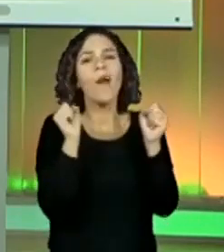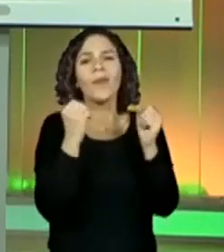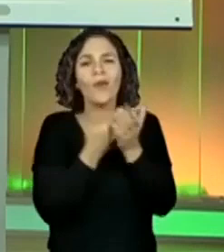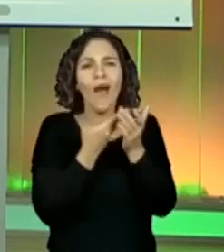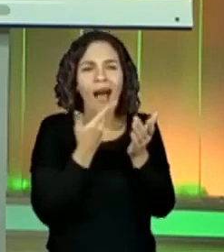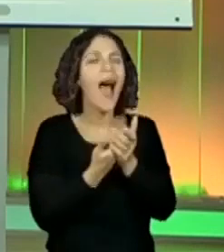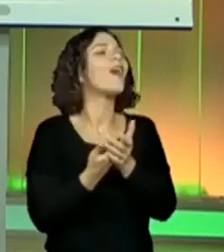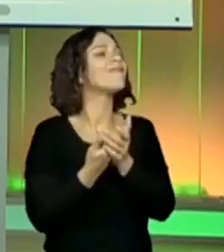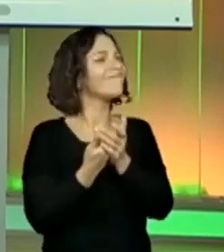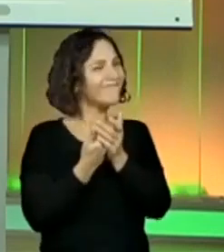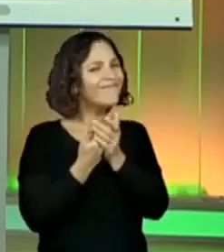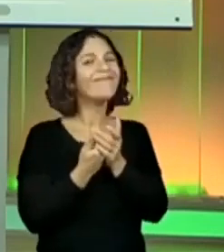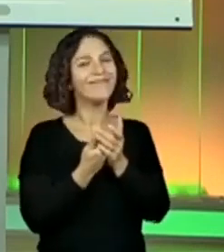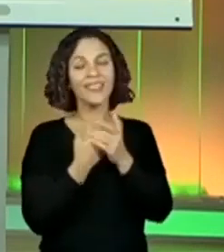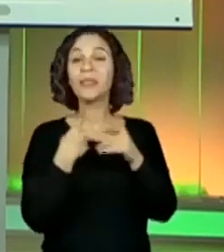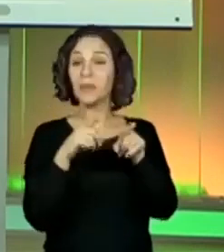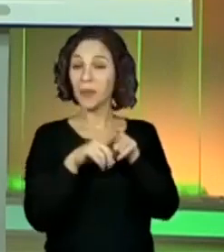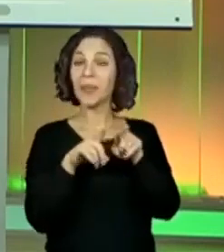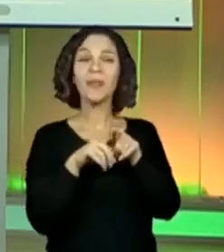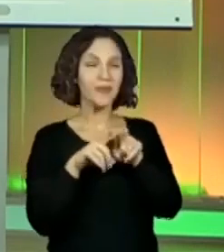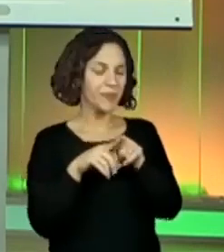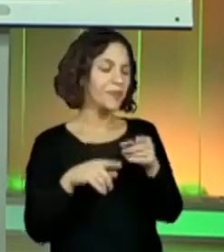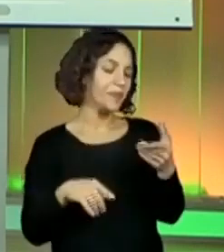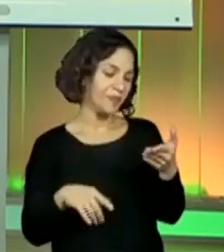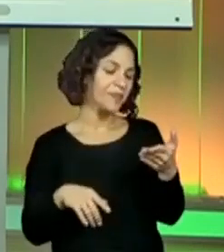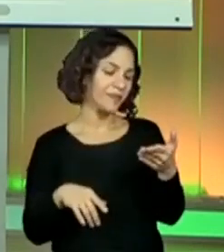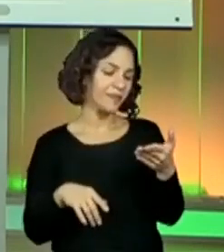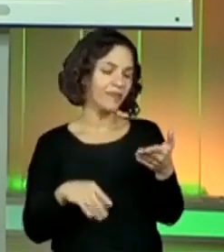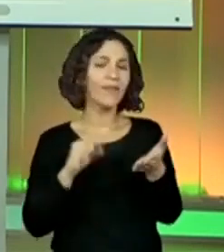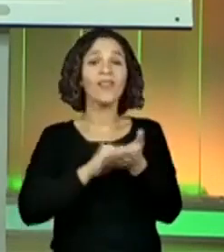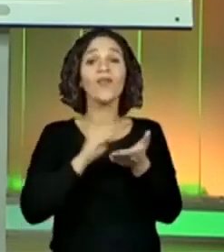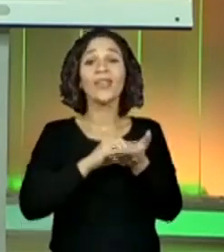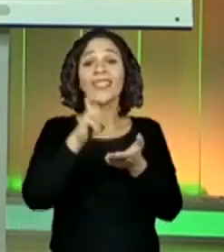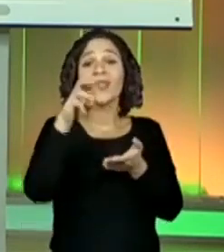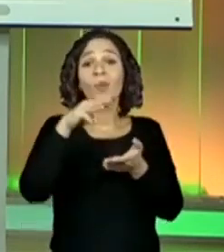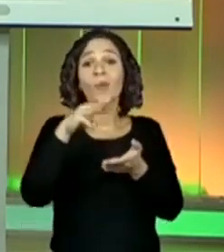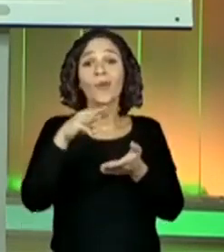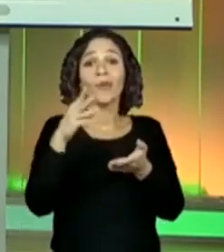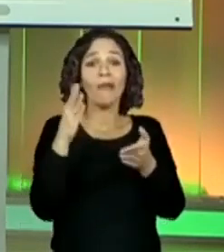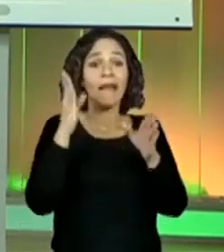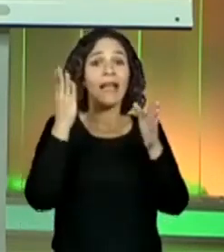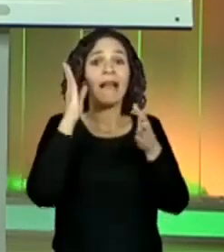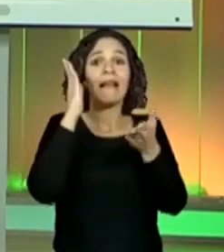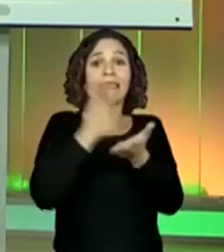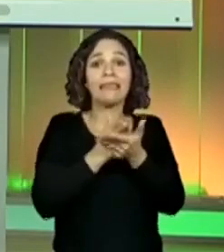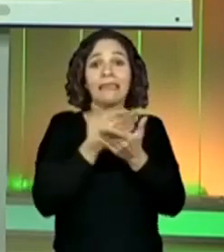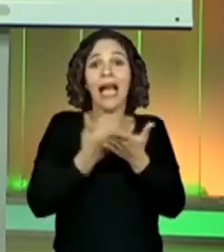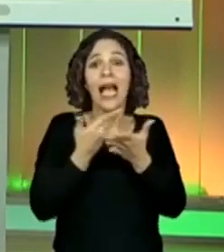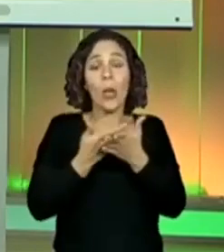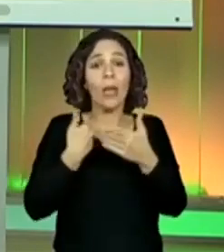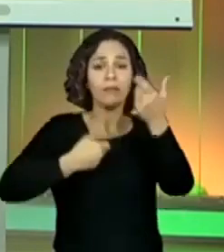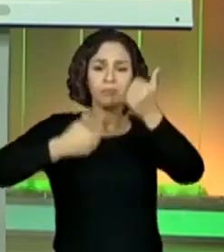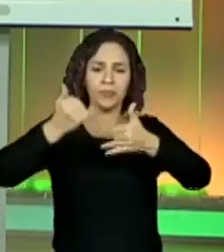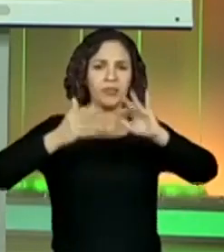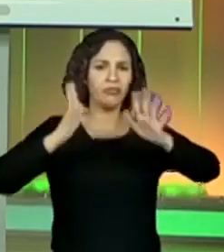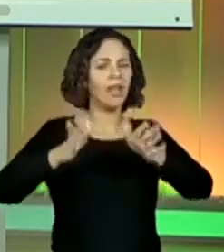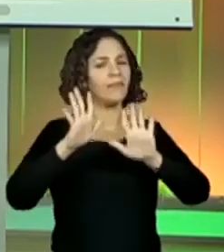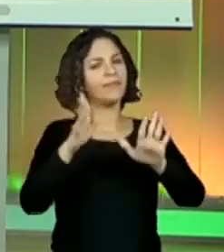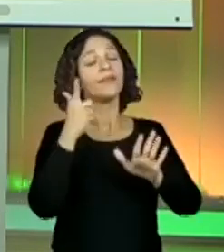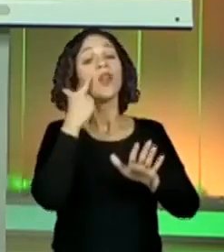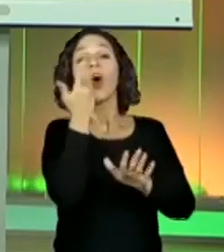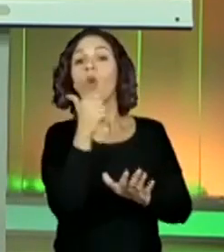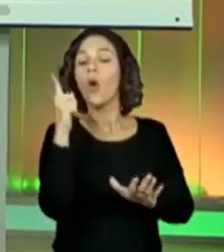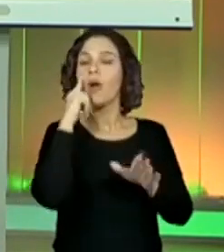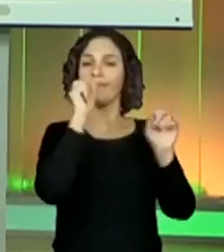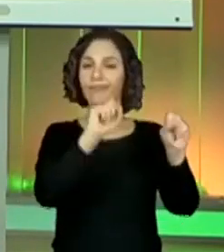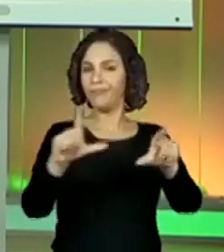amando muito a aula. Isso, vamos lá. Falta cinco minutinhos para acabar a aula, mas eu acho que já deu para falar bastante coisa, né? Vamos dar uma olhadinha